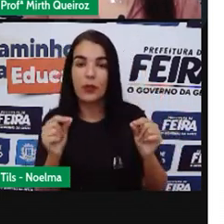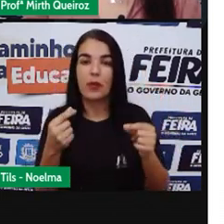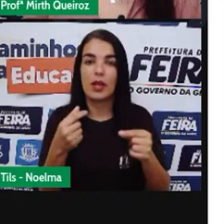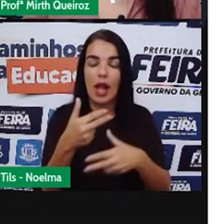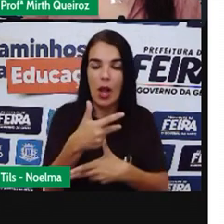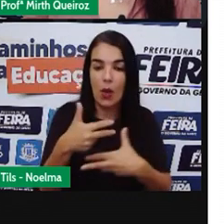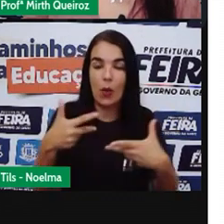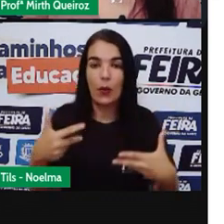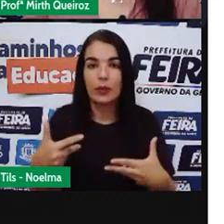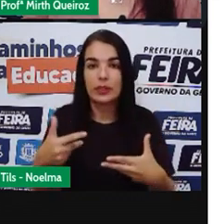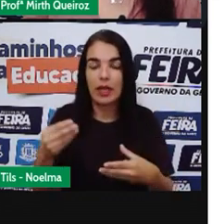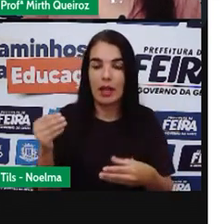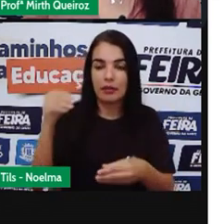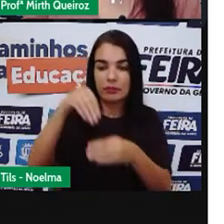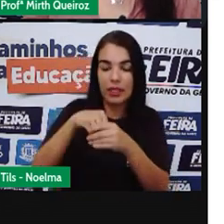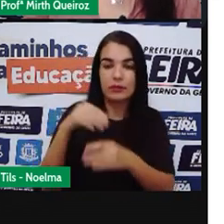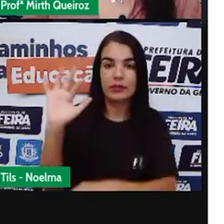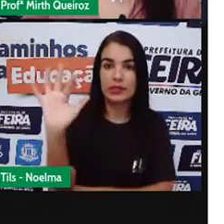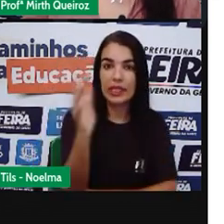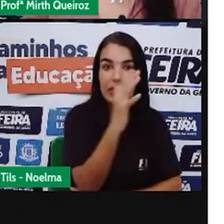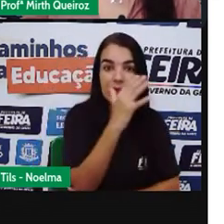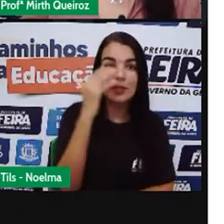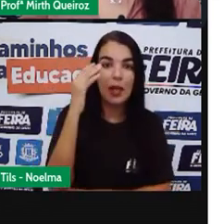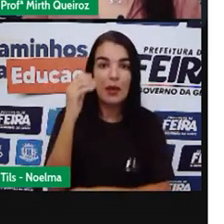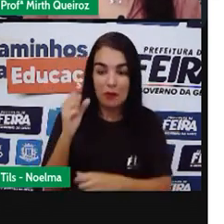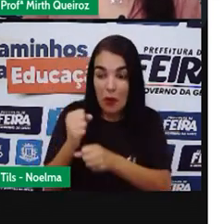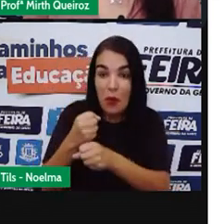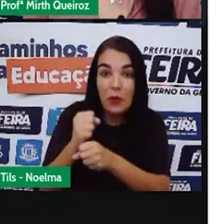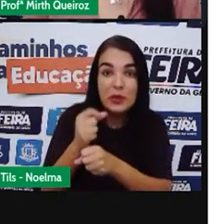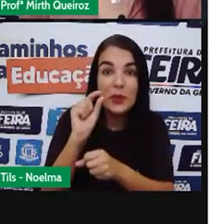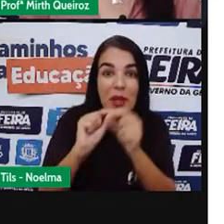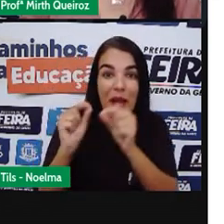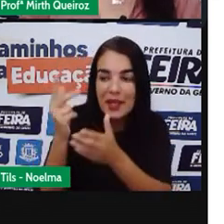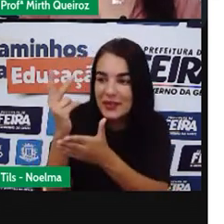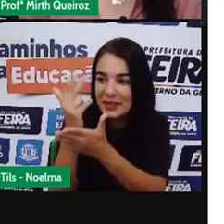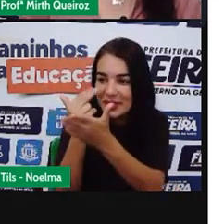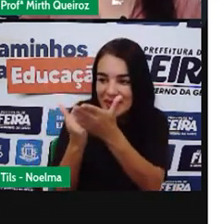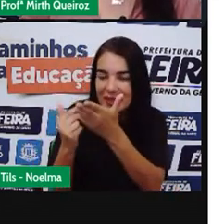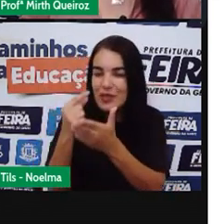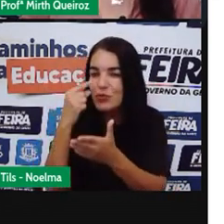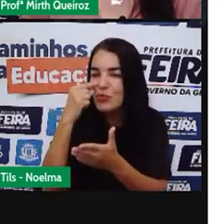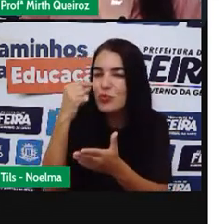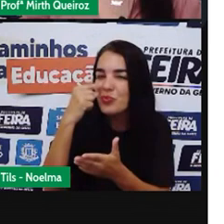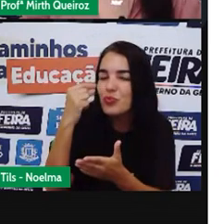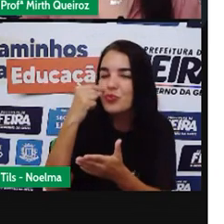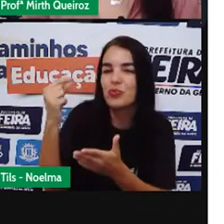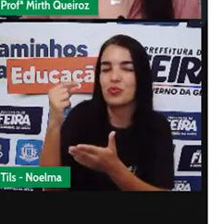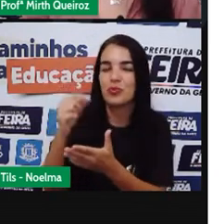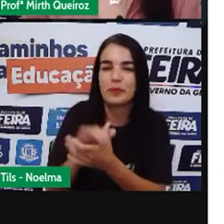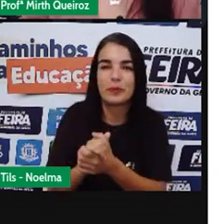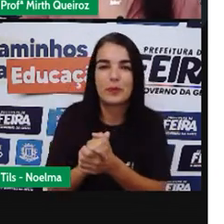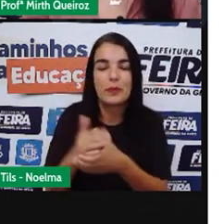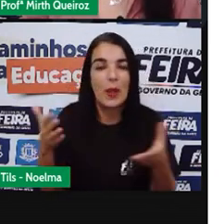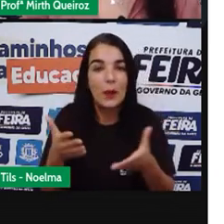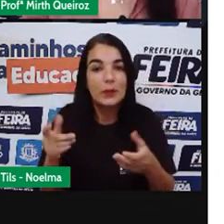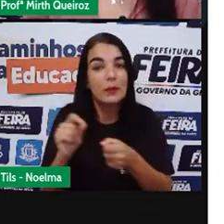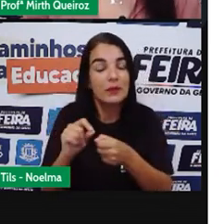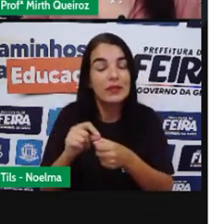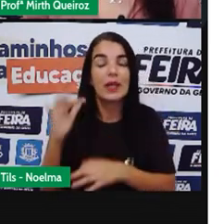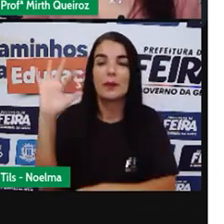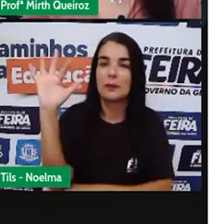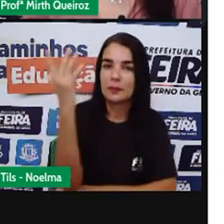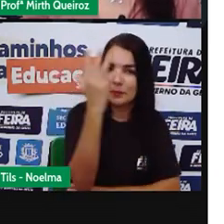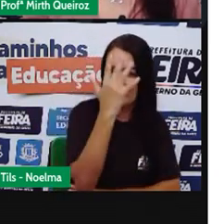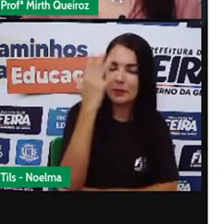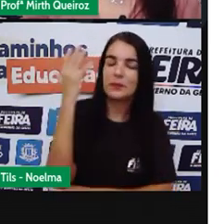parte da natureza Foi construído aí Um animal que é o ratinho E hoje nós vamos falar sobre isso Sobre natureza E